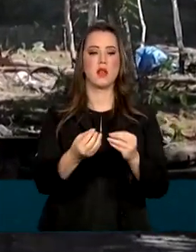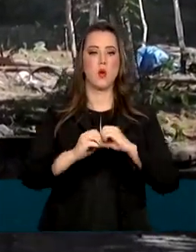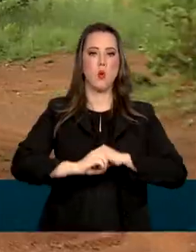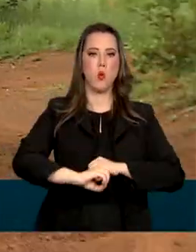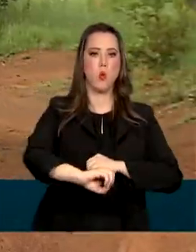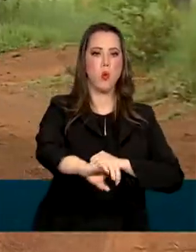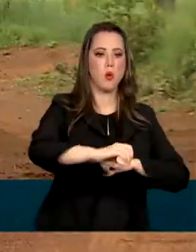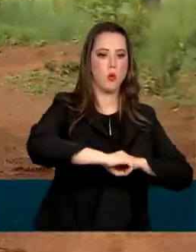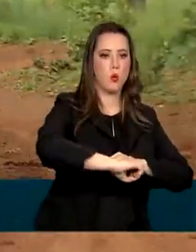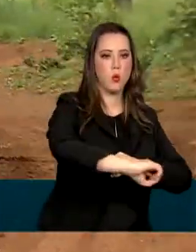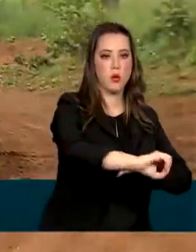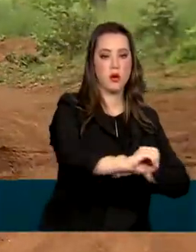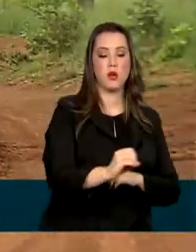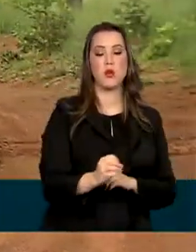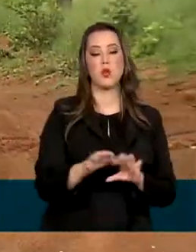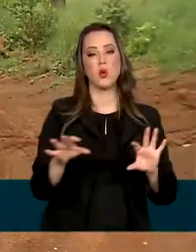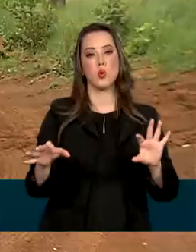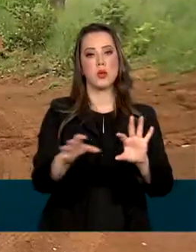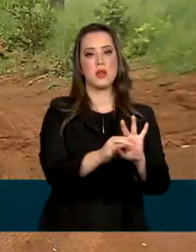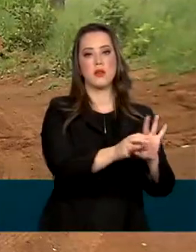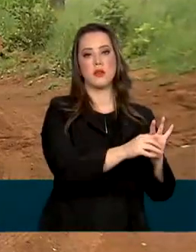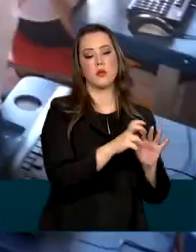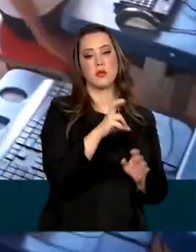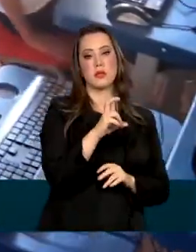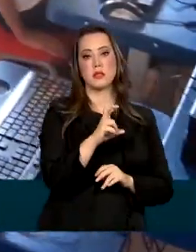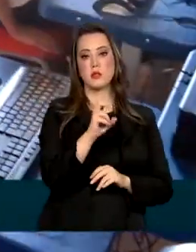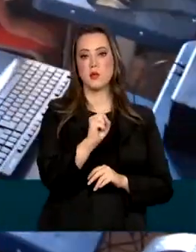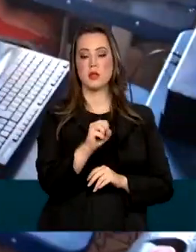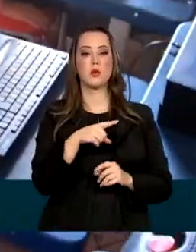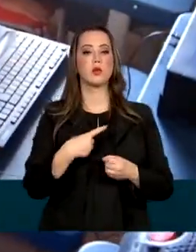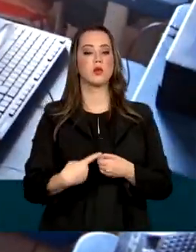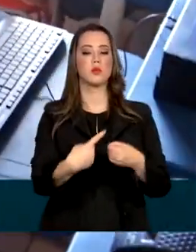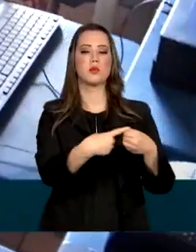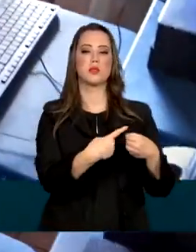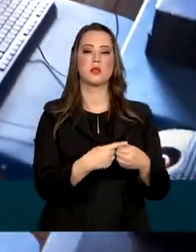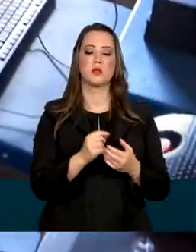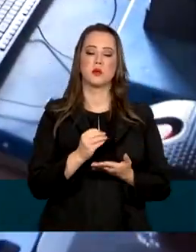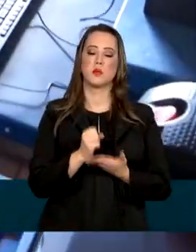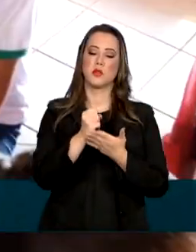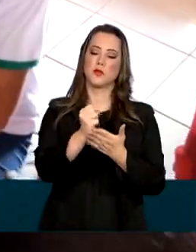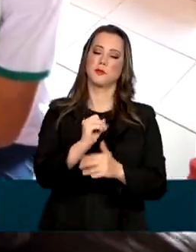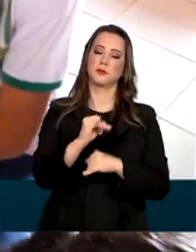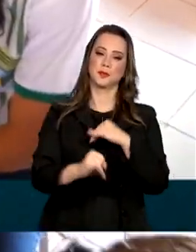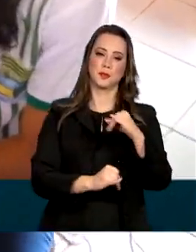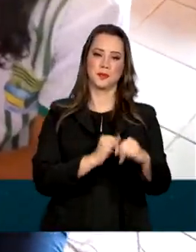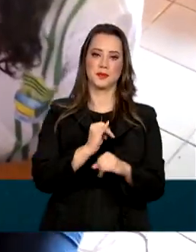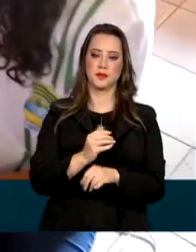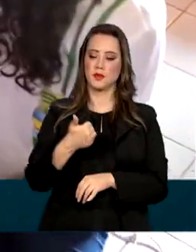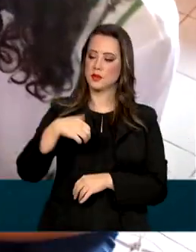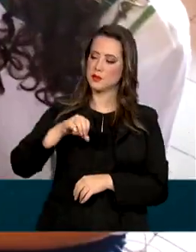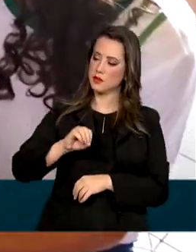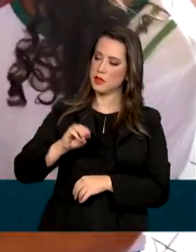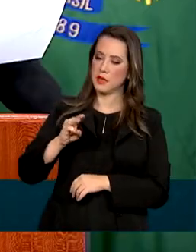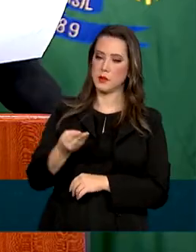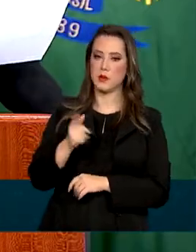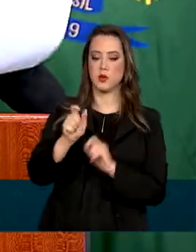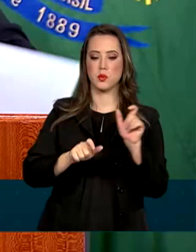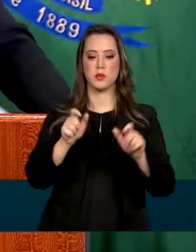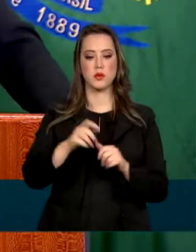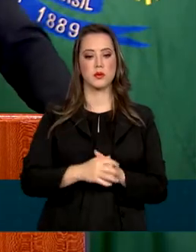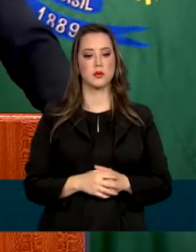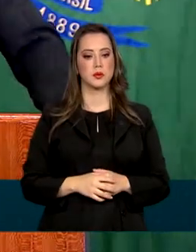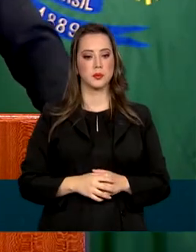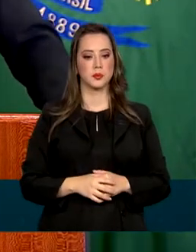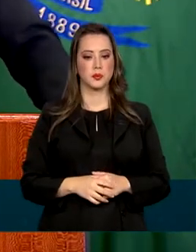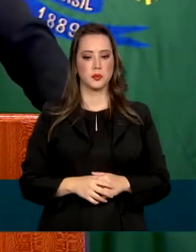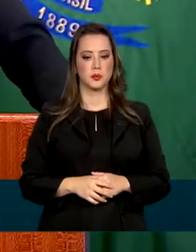interligando 58 municípios para levar internet a 10 milhões de brasileiros. Já são mais